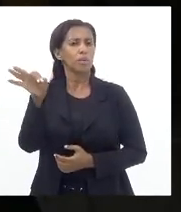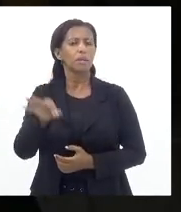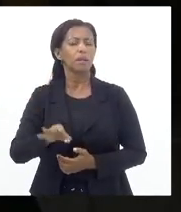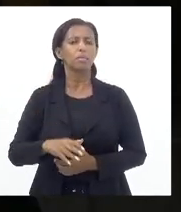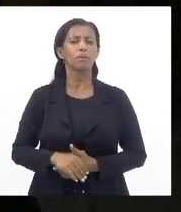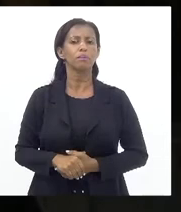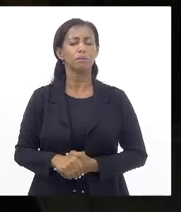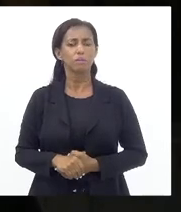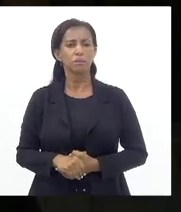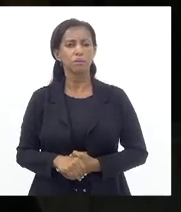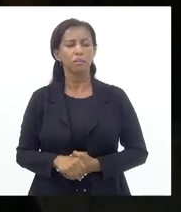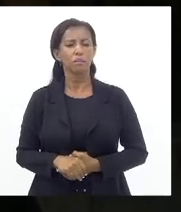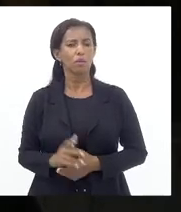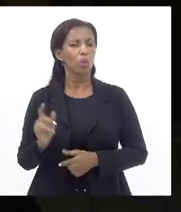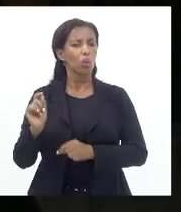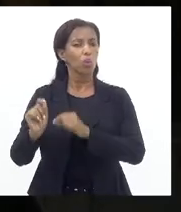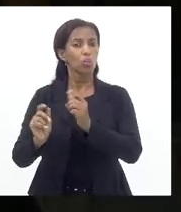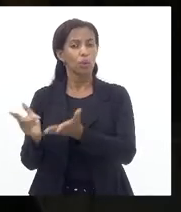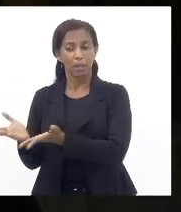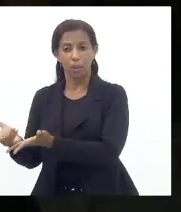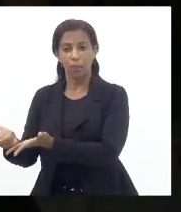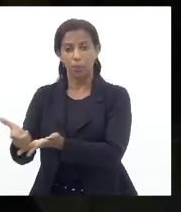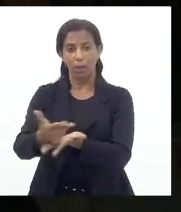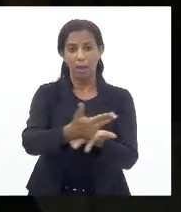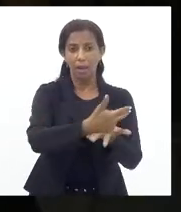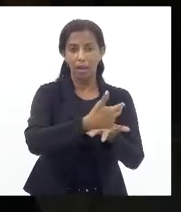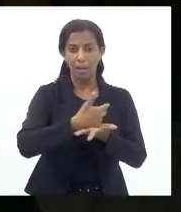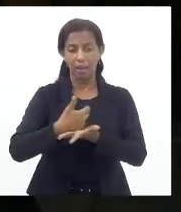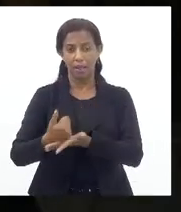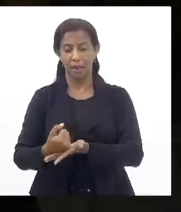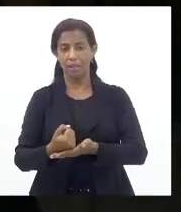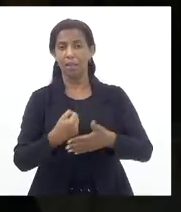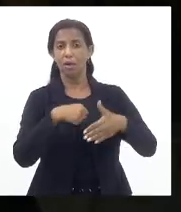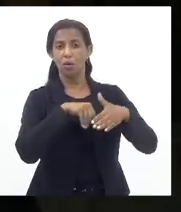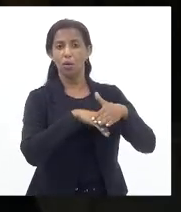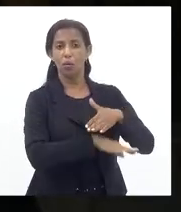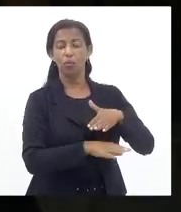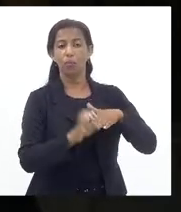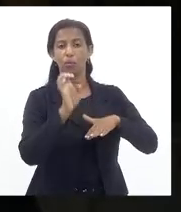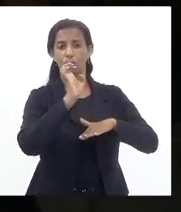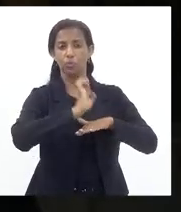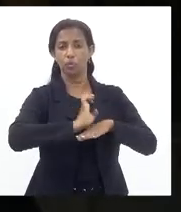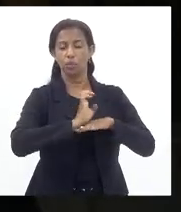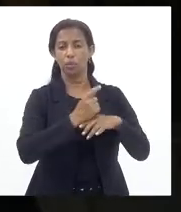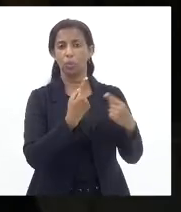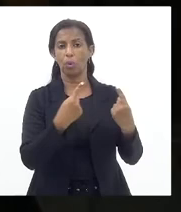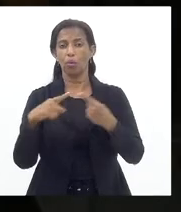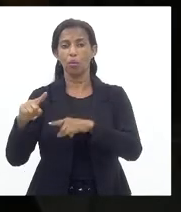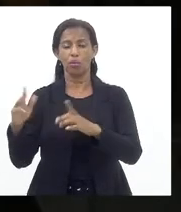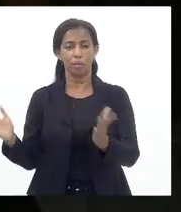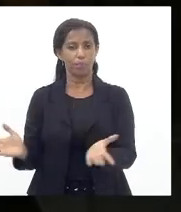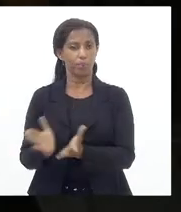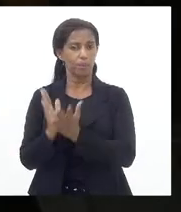Do que Arrecada O fundo Estadual De combate A pobreza